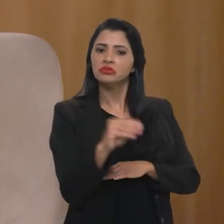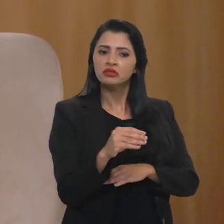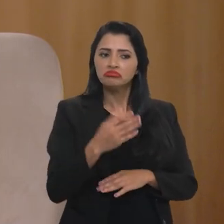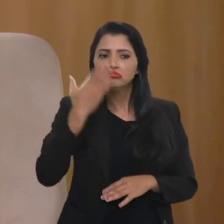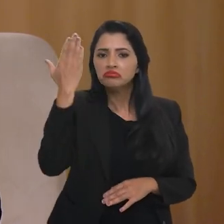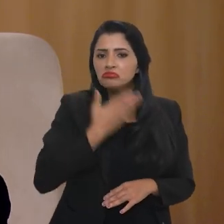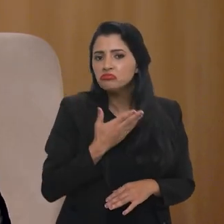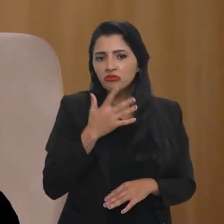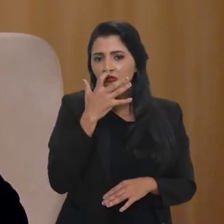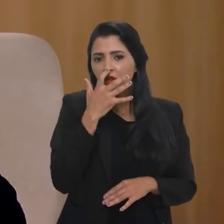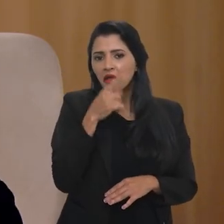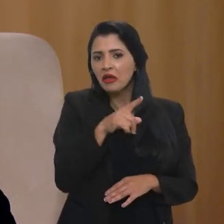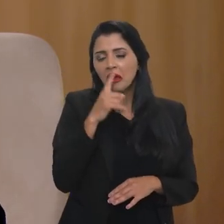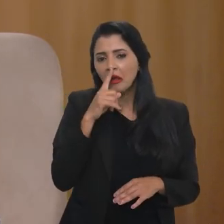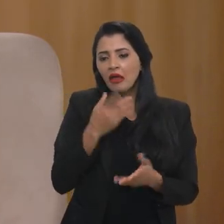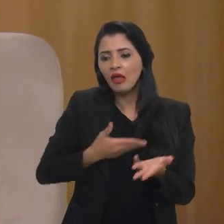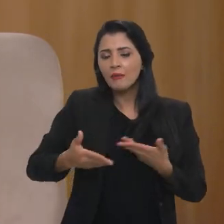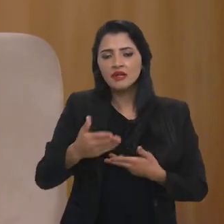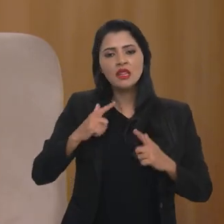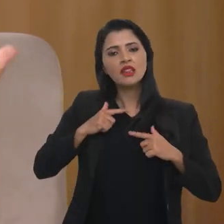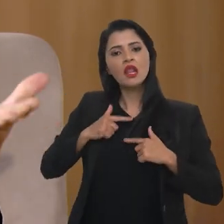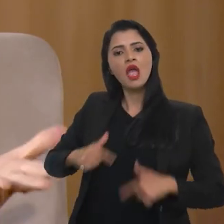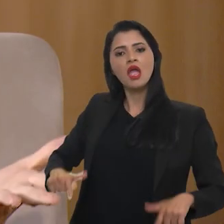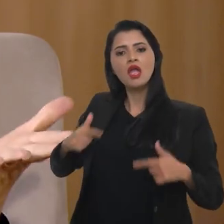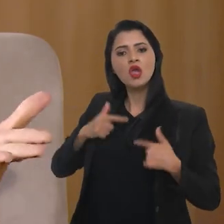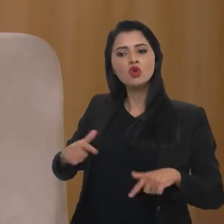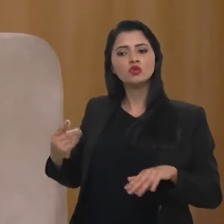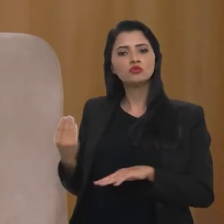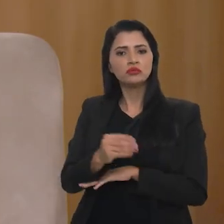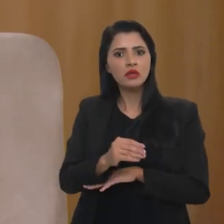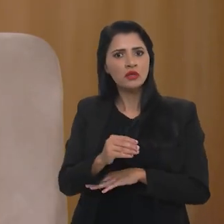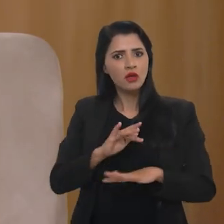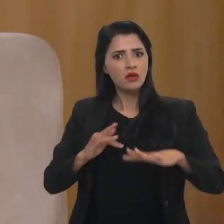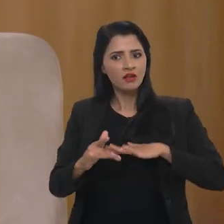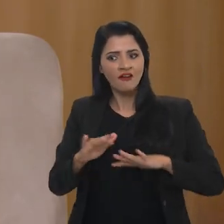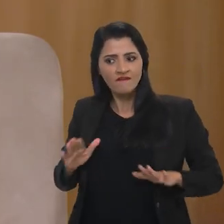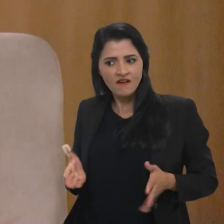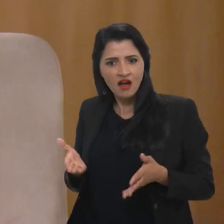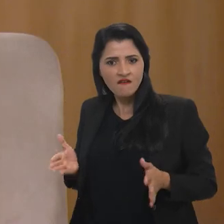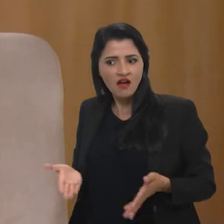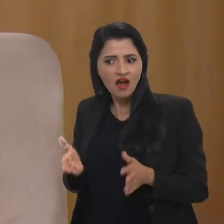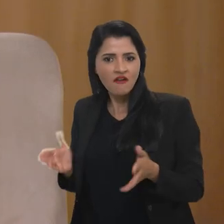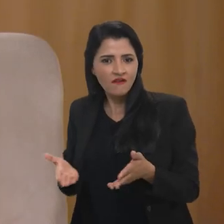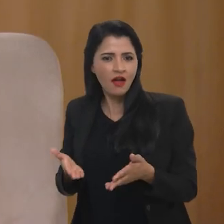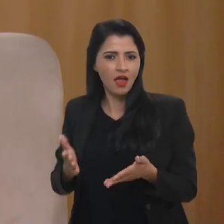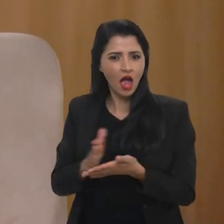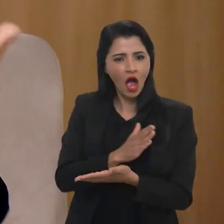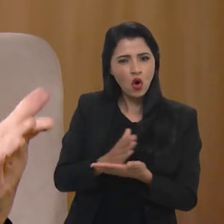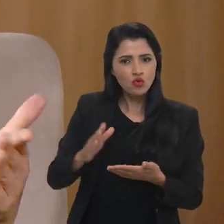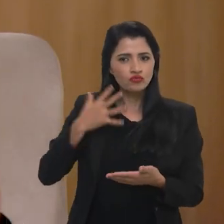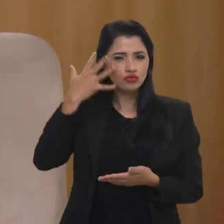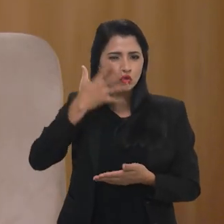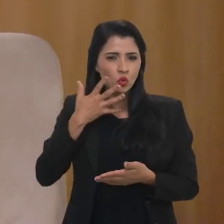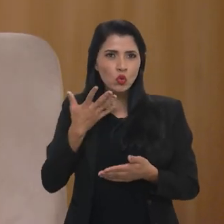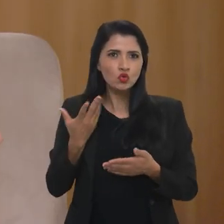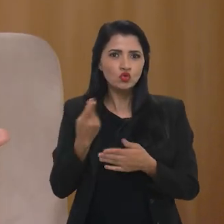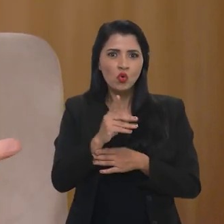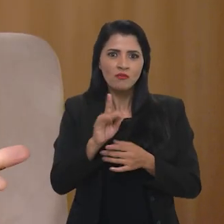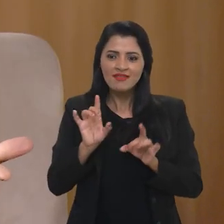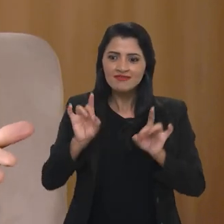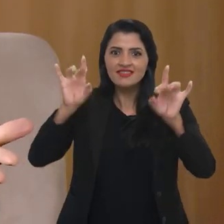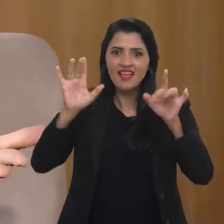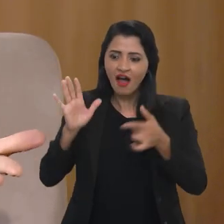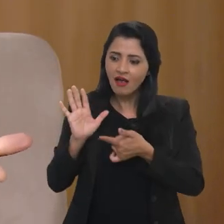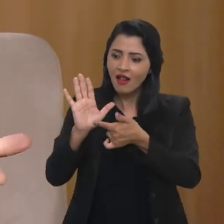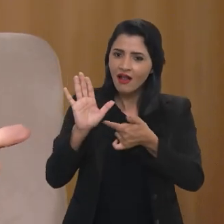o que é publicado como se fosse um intermediário neutro, né? As redes sociais, elas incentivam para que certos discursos apareçam